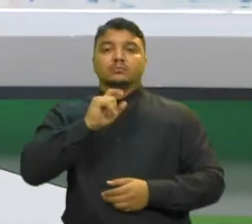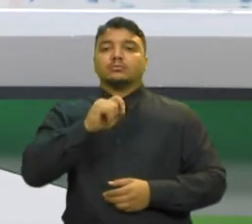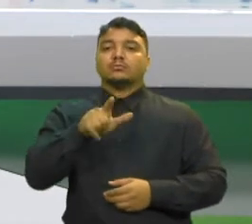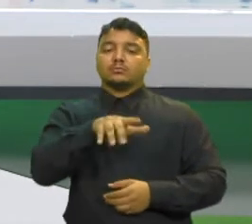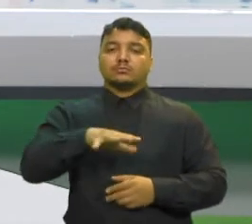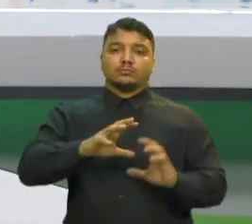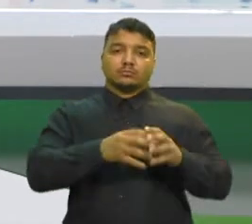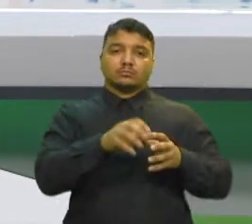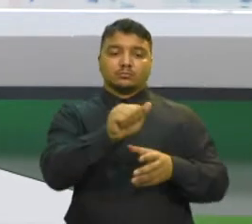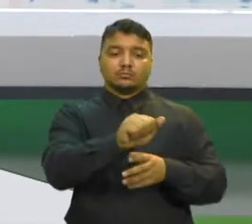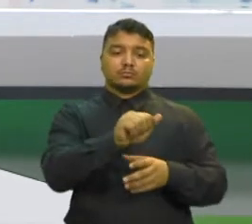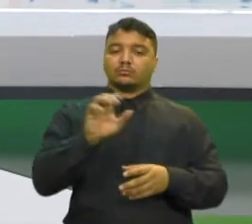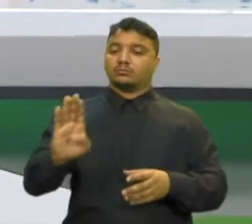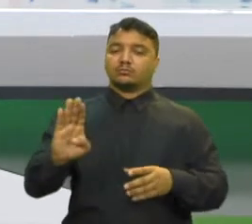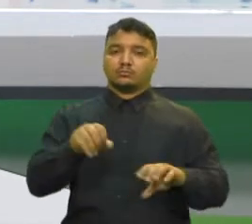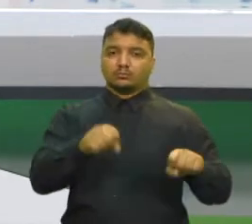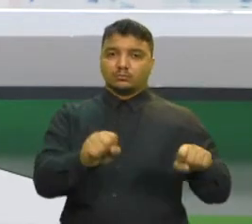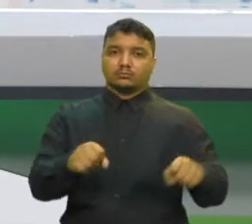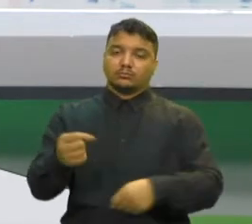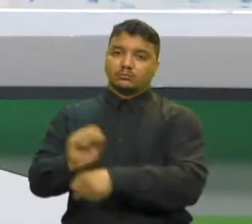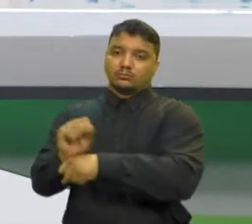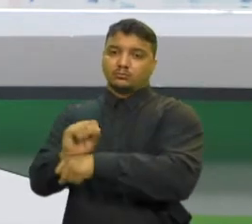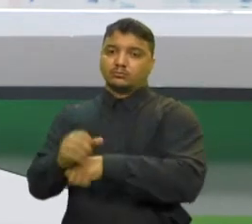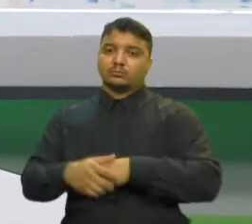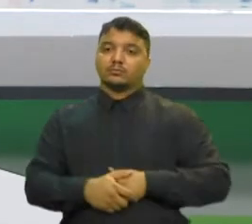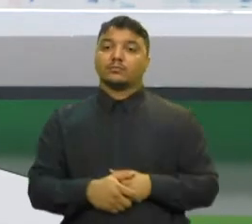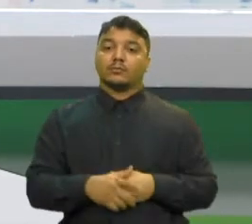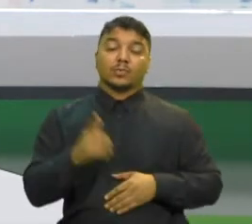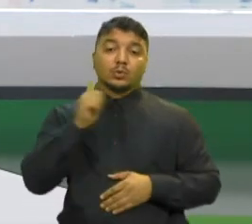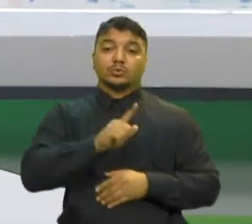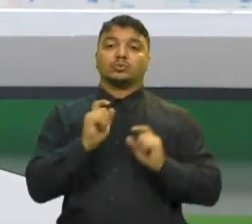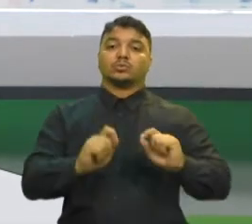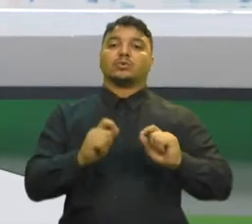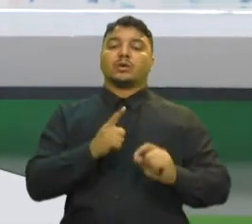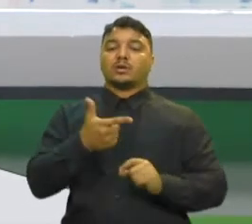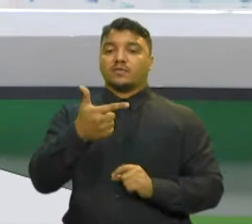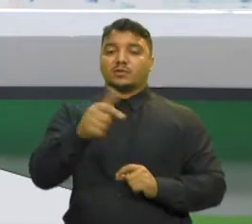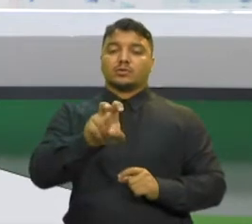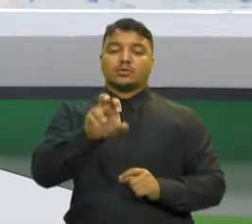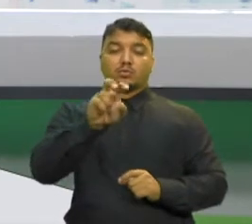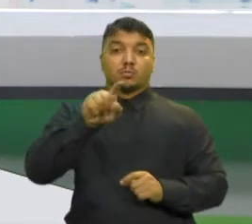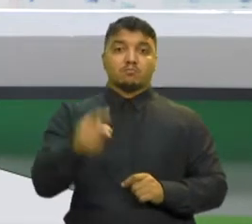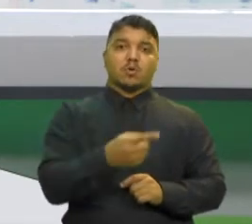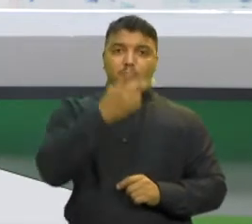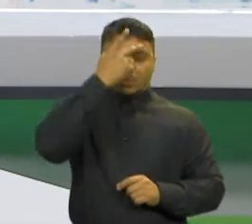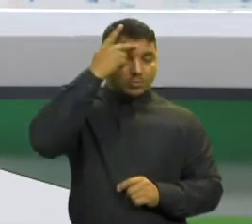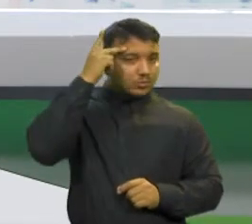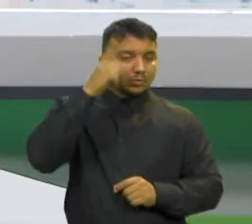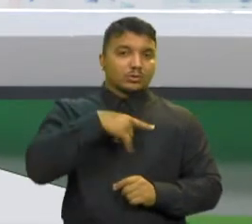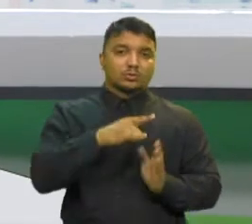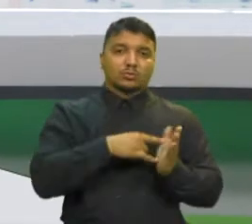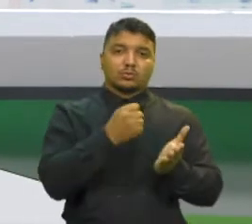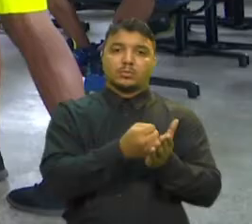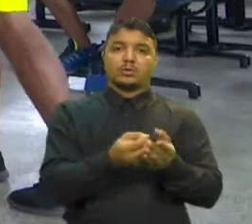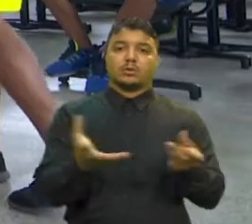categorias A e B A estimativa é beneficiar cerca de 25 mil pessoas com o documento O programa